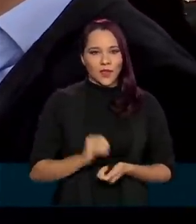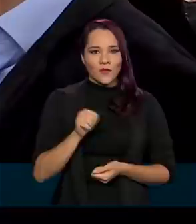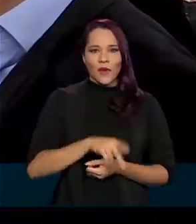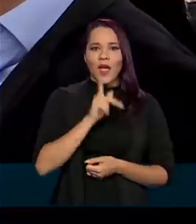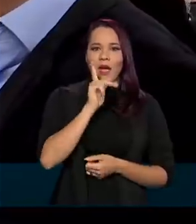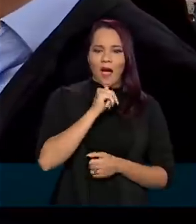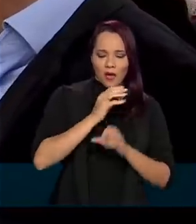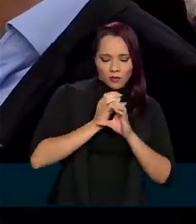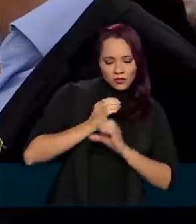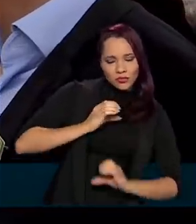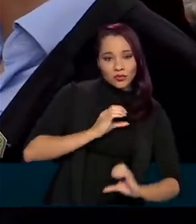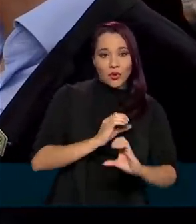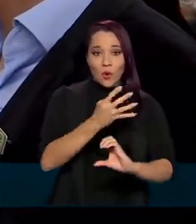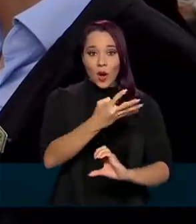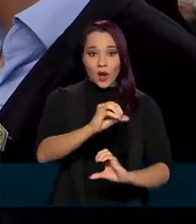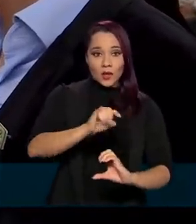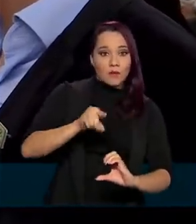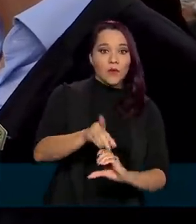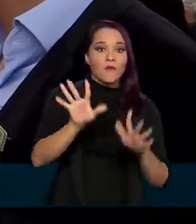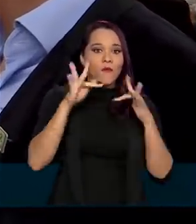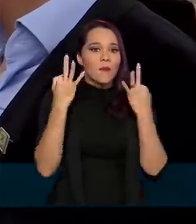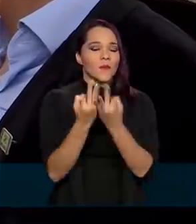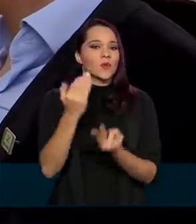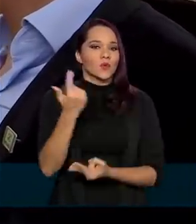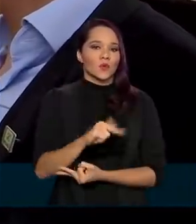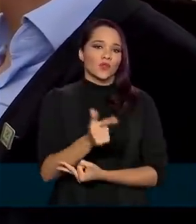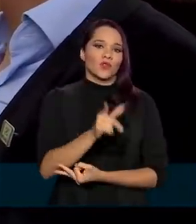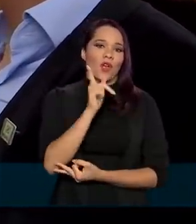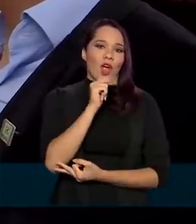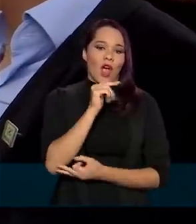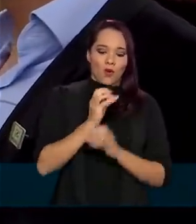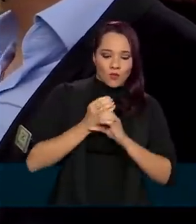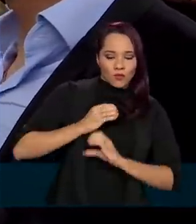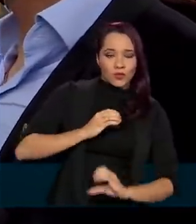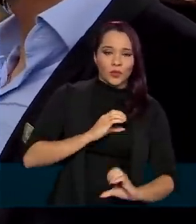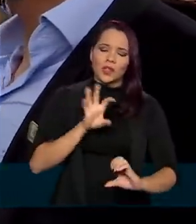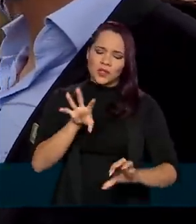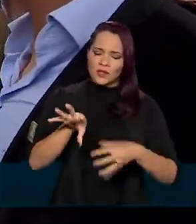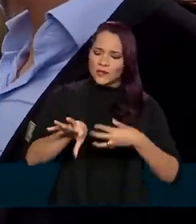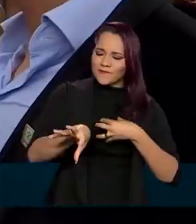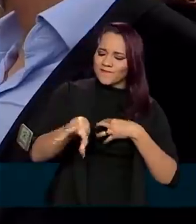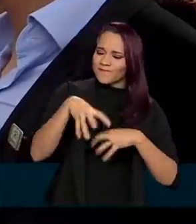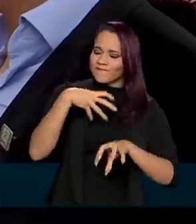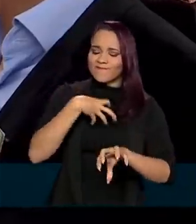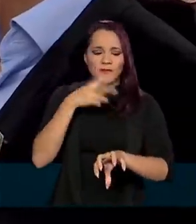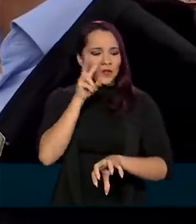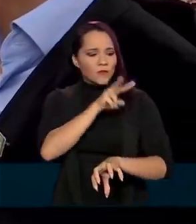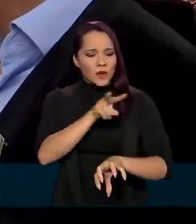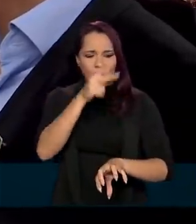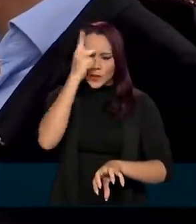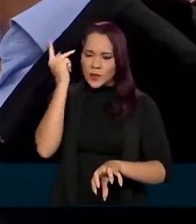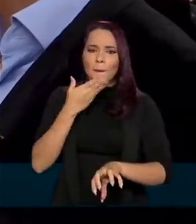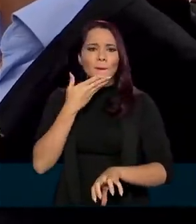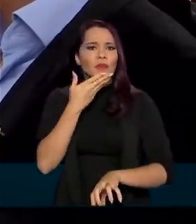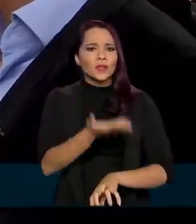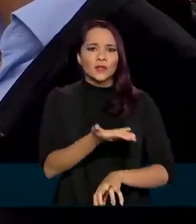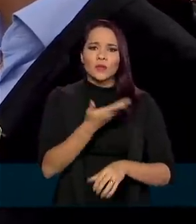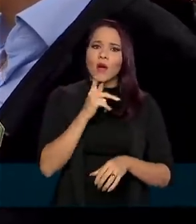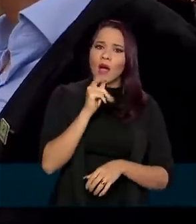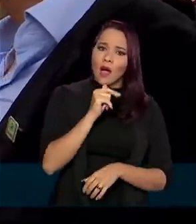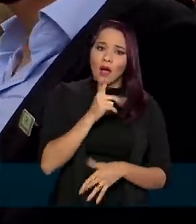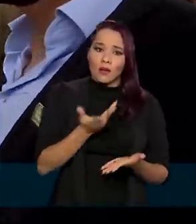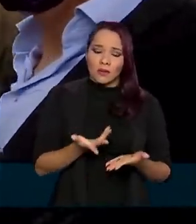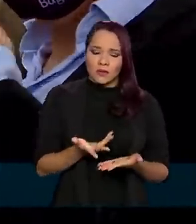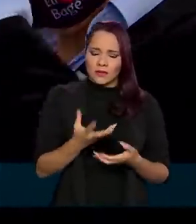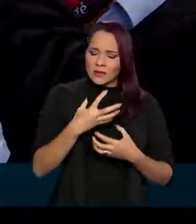encanada para 40 mil famílias que não tinham e a gente fica sensibilizado quando vê pessoas pedindo água para você. É